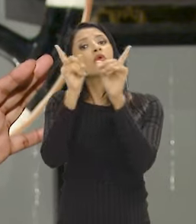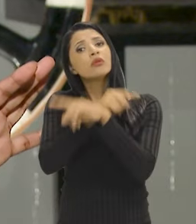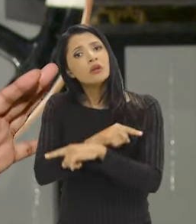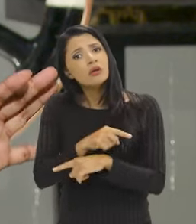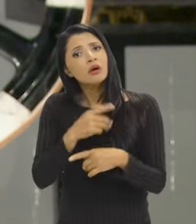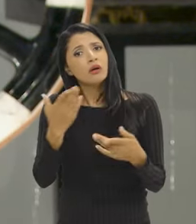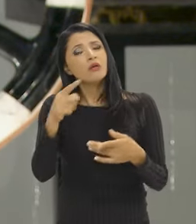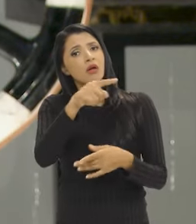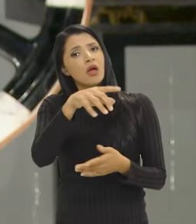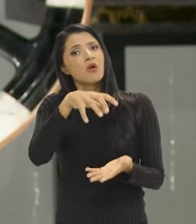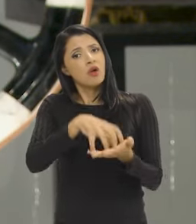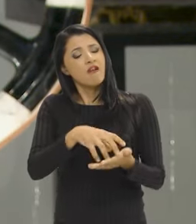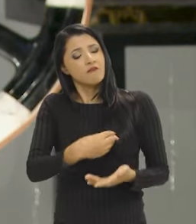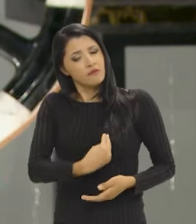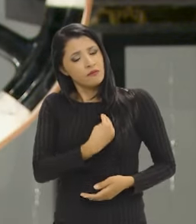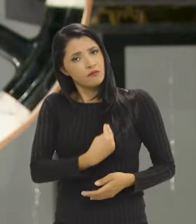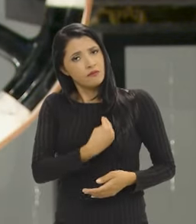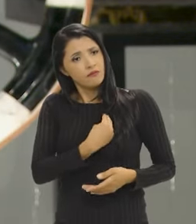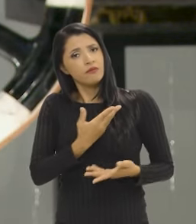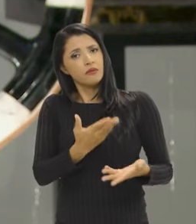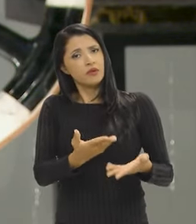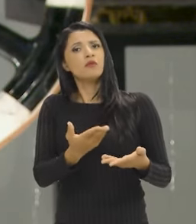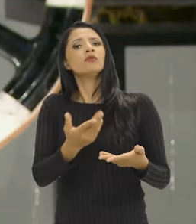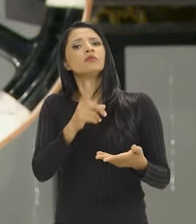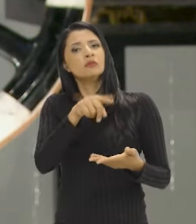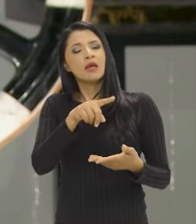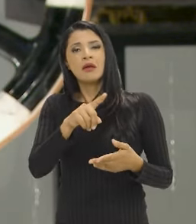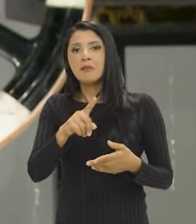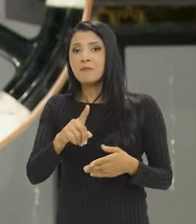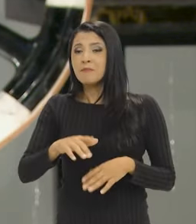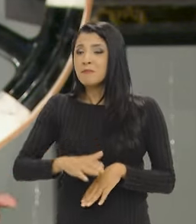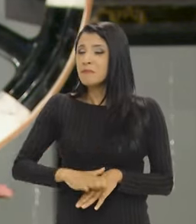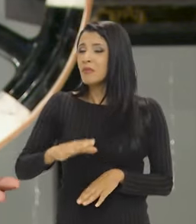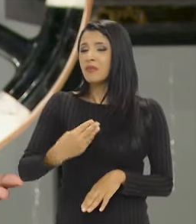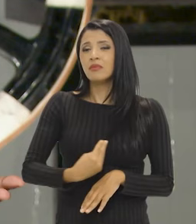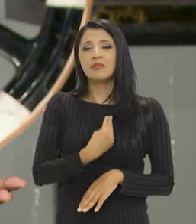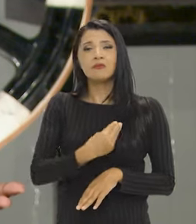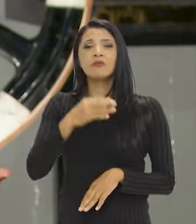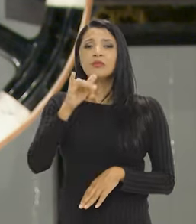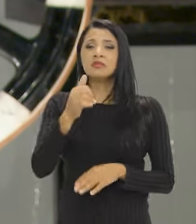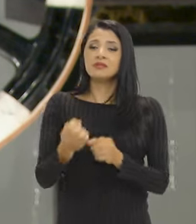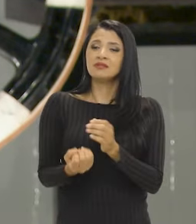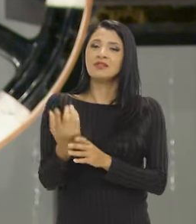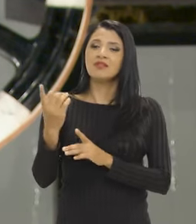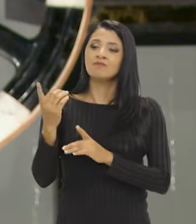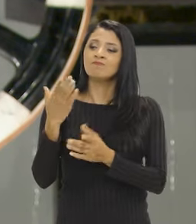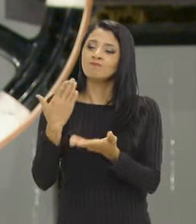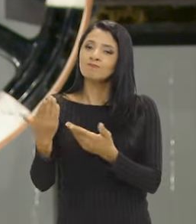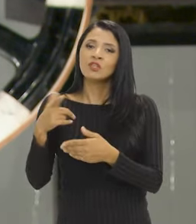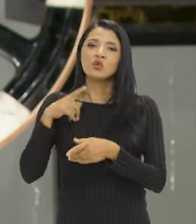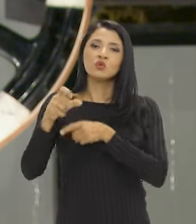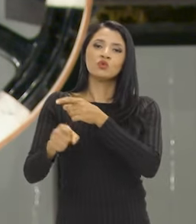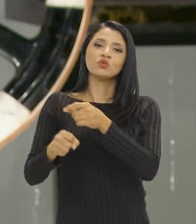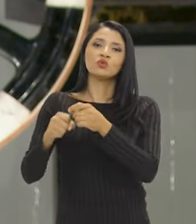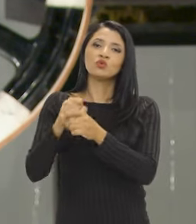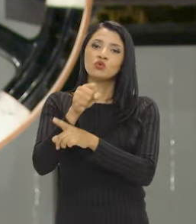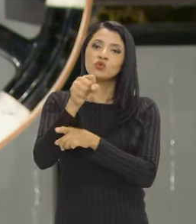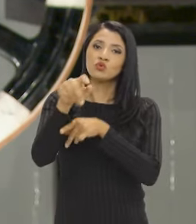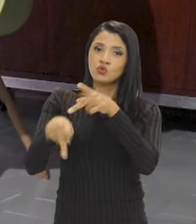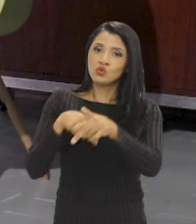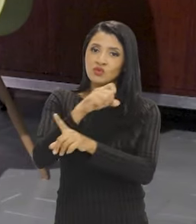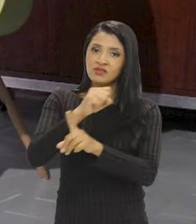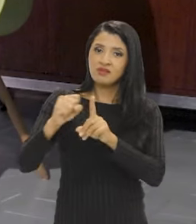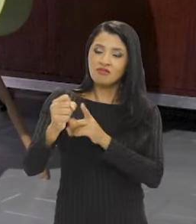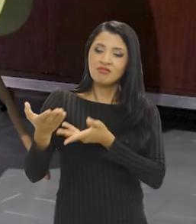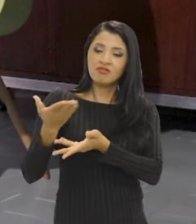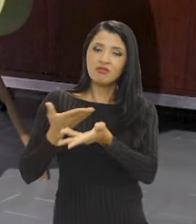contrário, é um órgão vivo que se torna ainda mais vivo quando estabelece um diálogo próximo com a sociedade